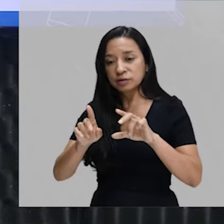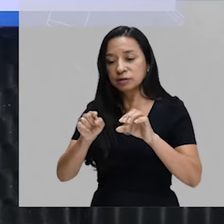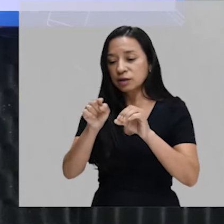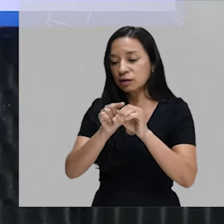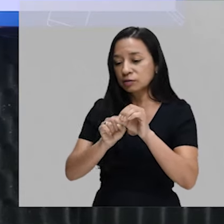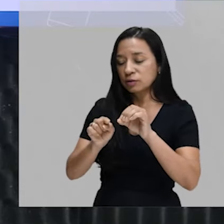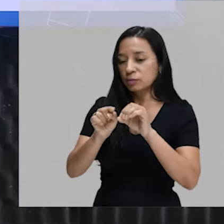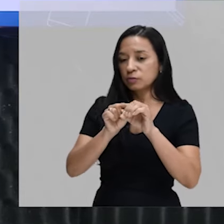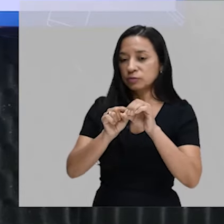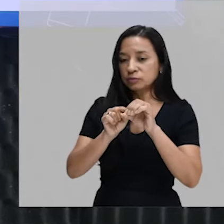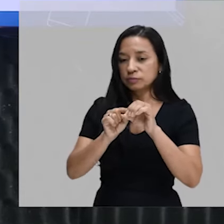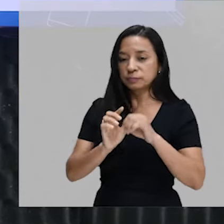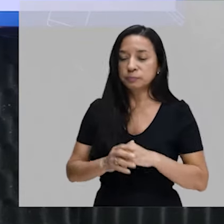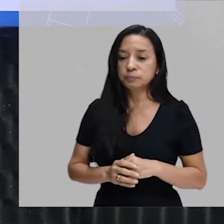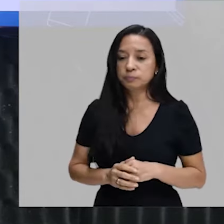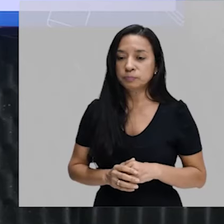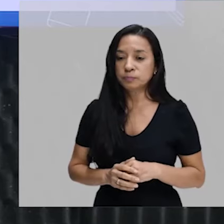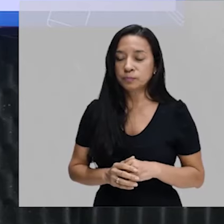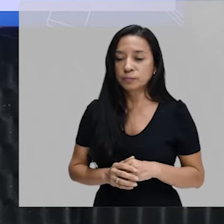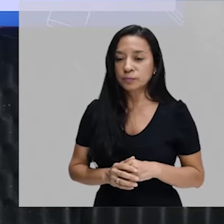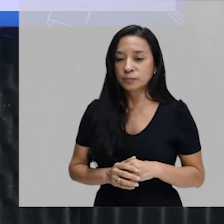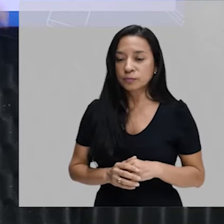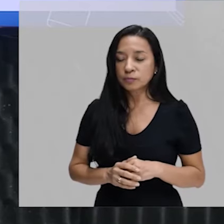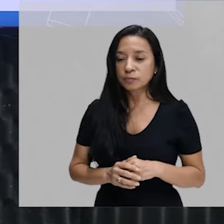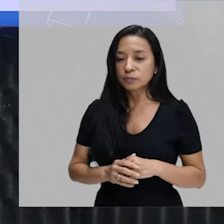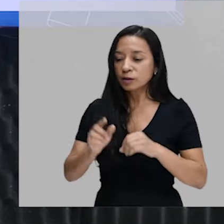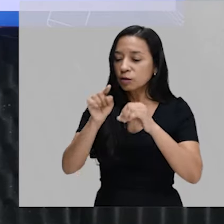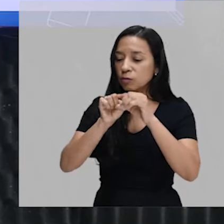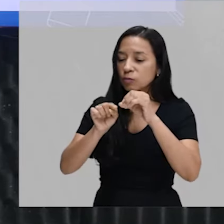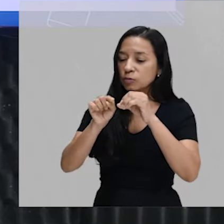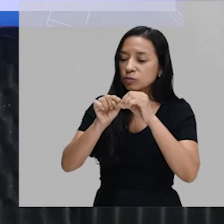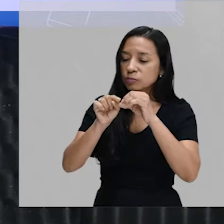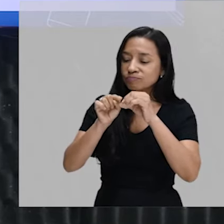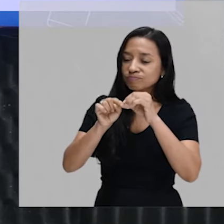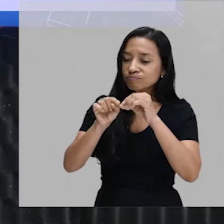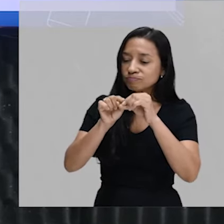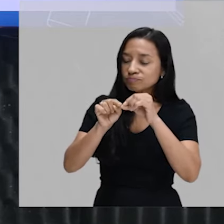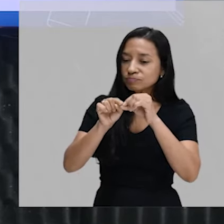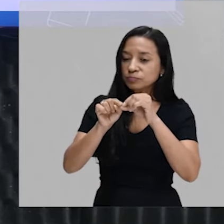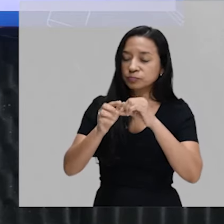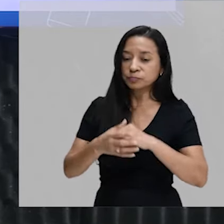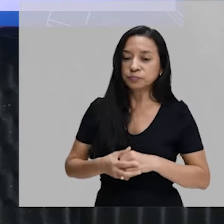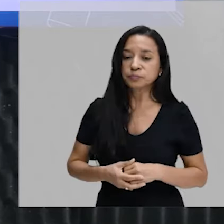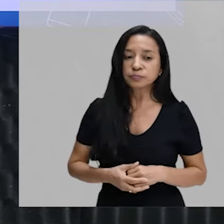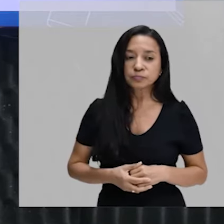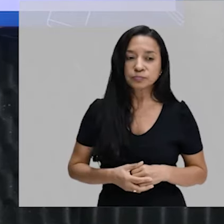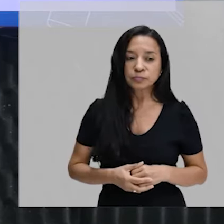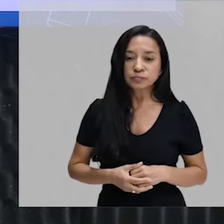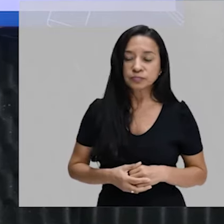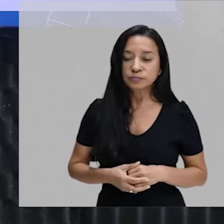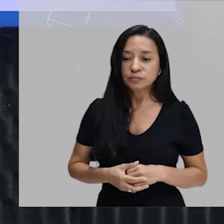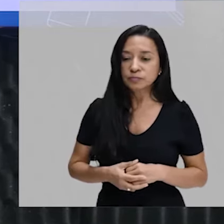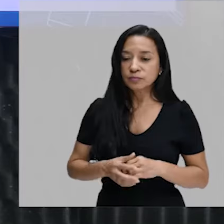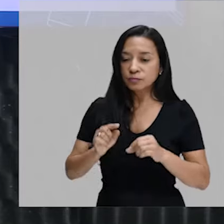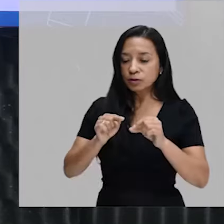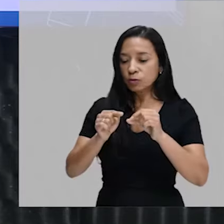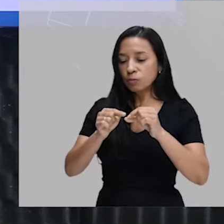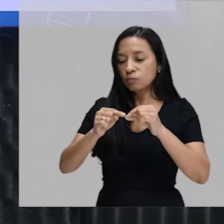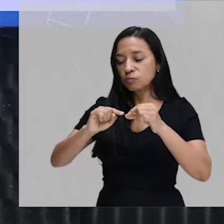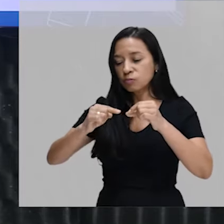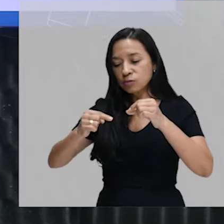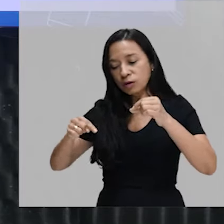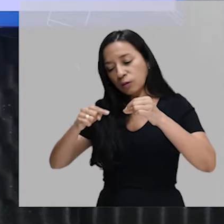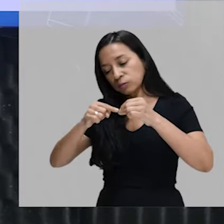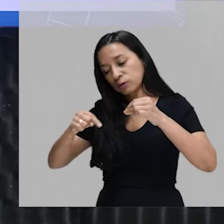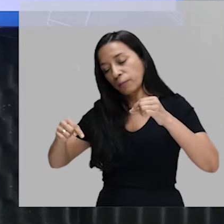acrossomo. E aí, o acrossomo vai ficar bem na pontinha da cabeça do espermatozoide. A cauda, a gente pode perceber que